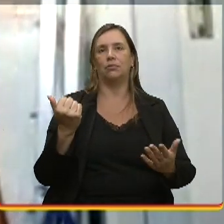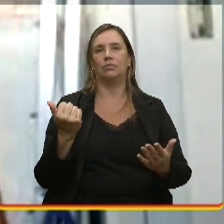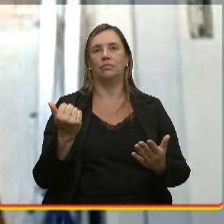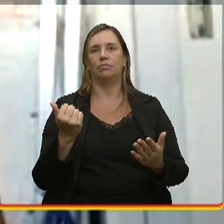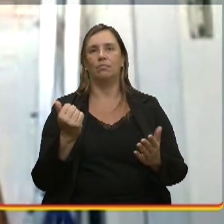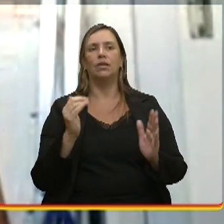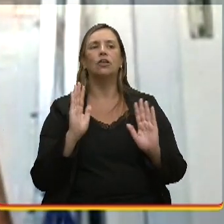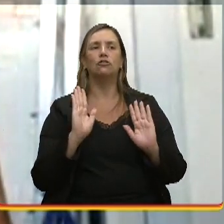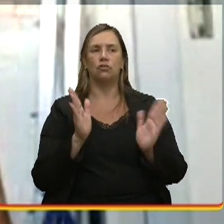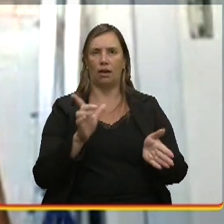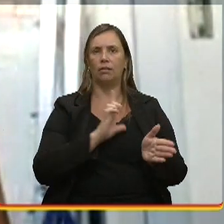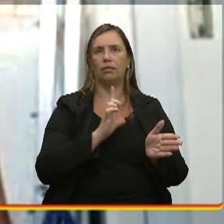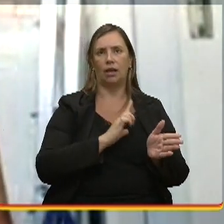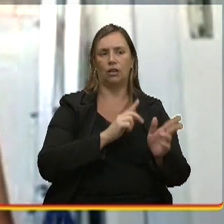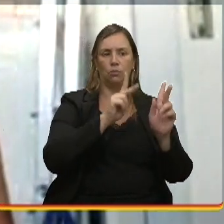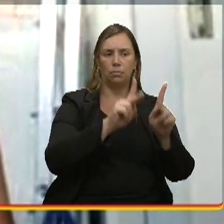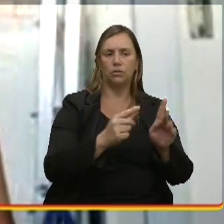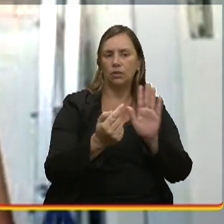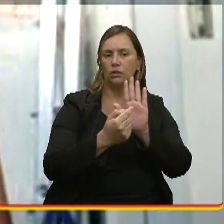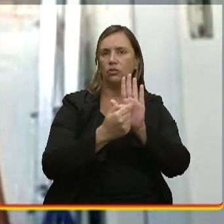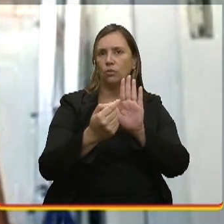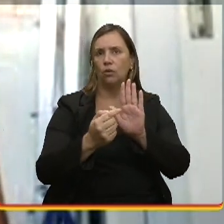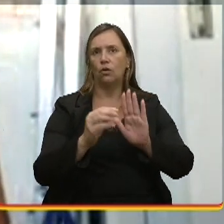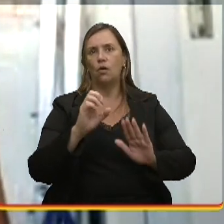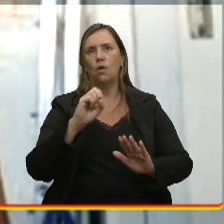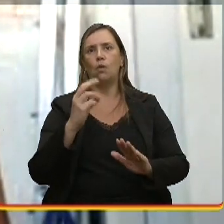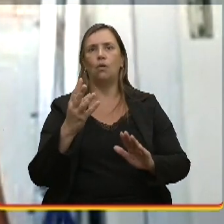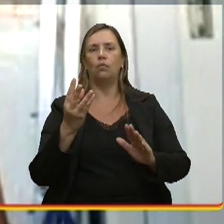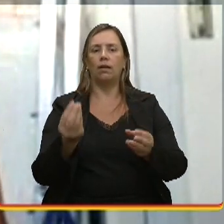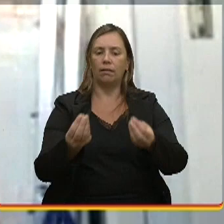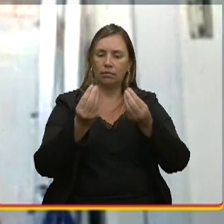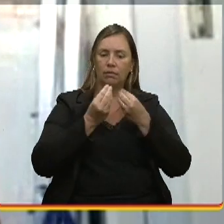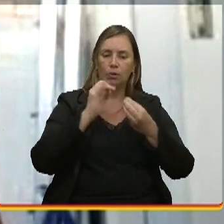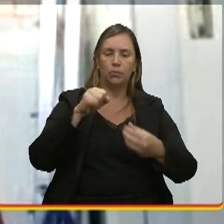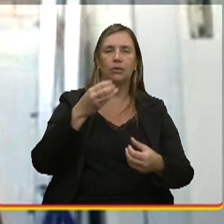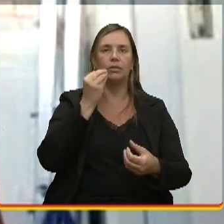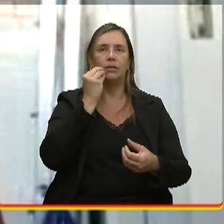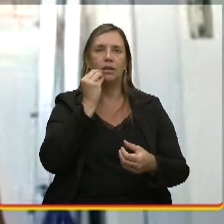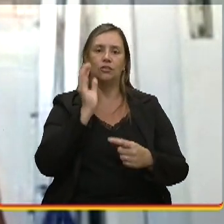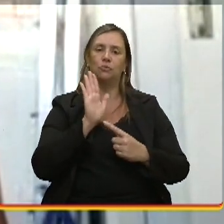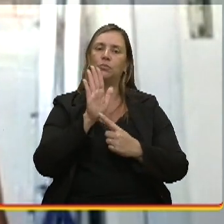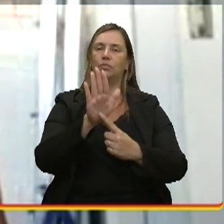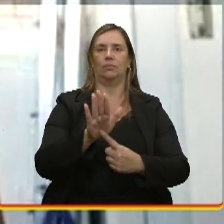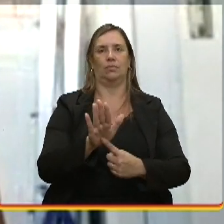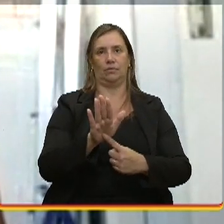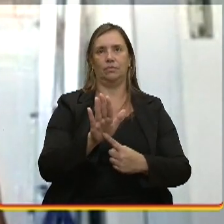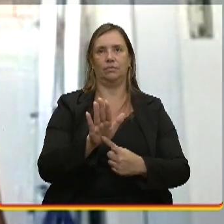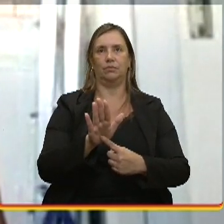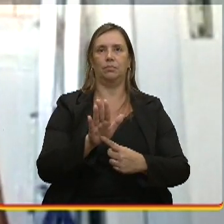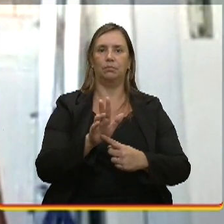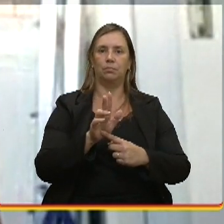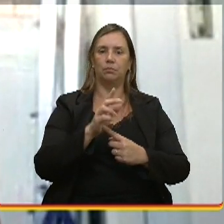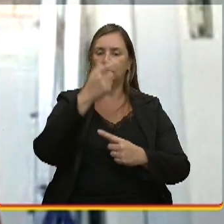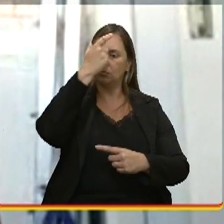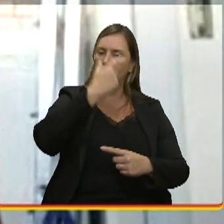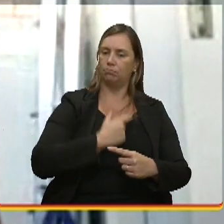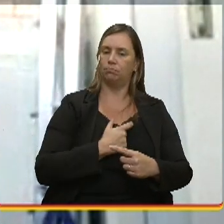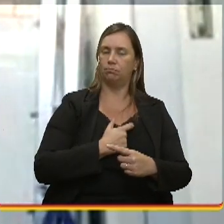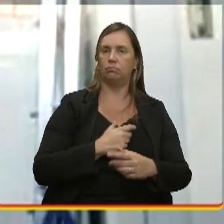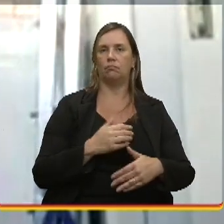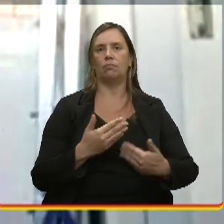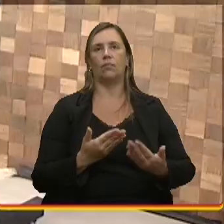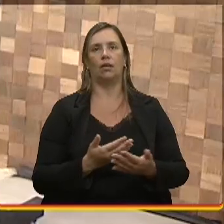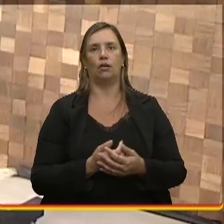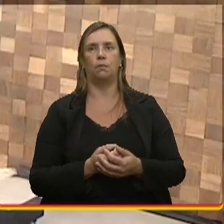já ouviram a indicação, ou elas querem te dar a oportunidade de mostrar quem tu é, então, assim, eu não tenho nem,